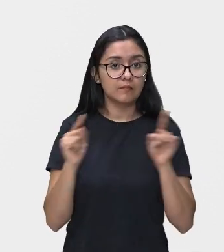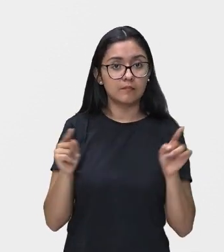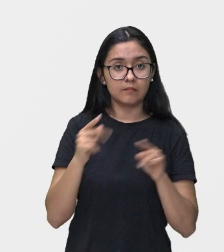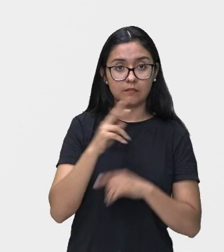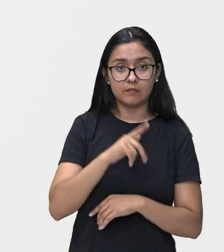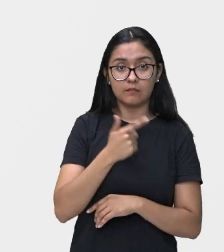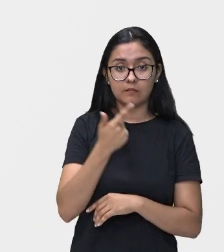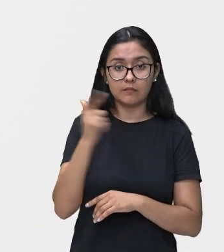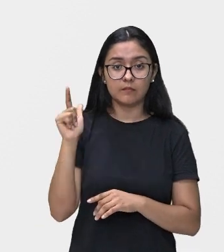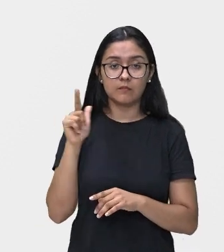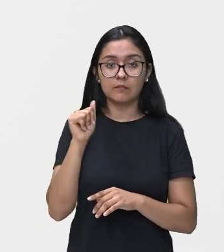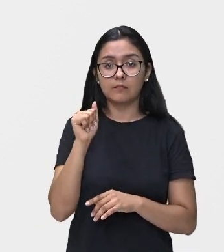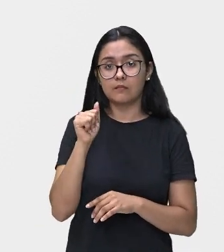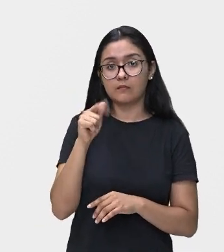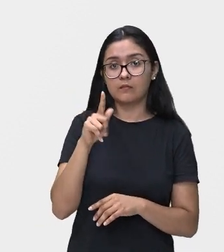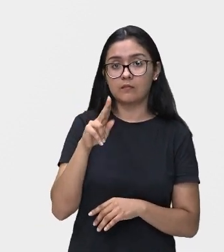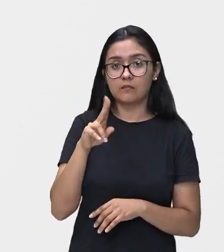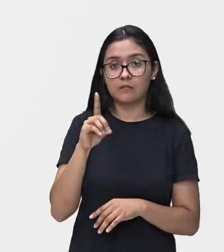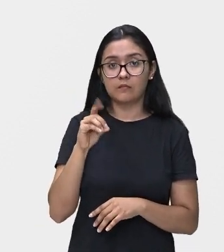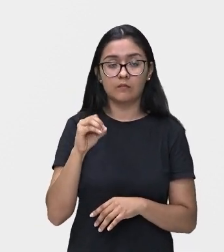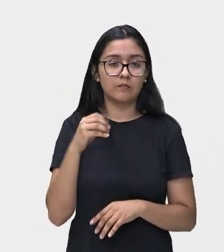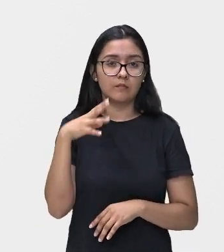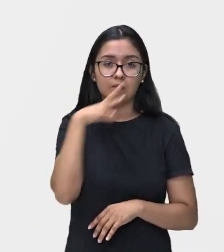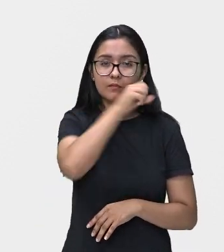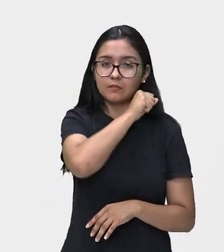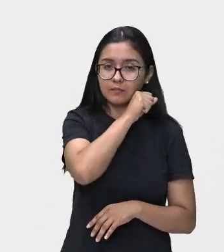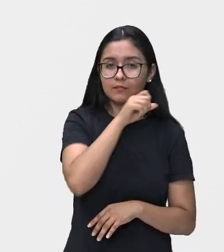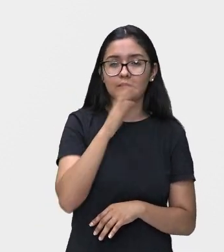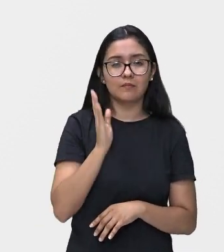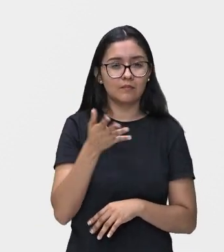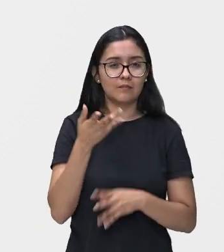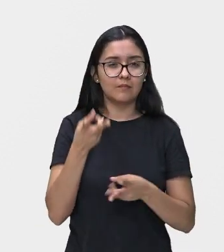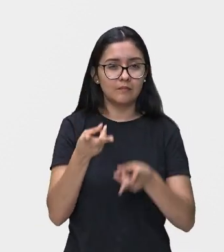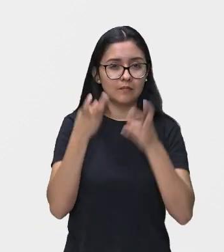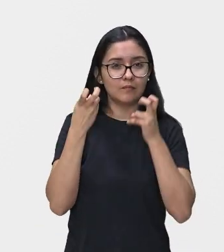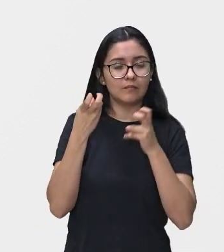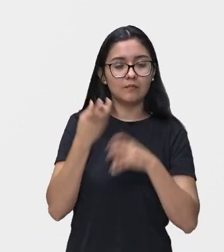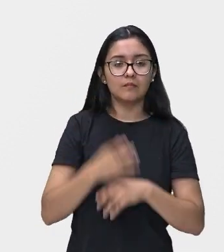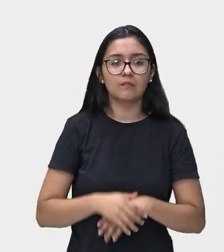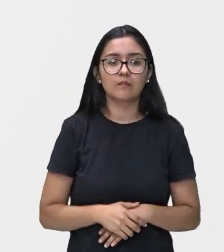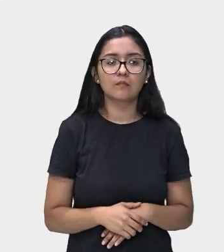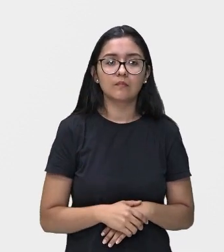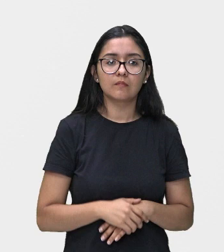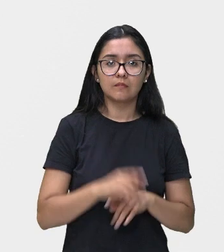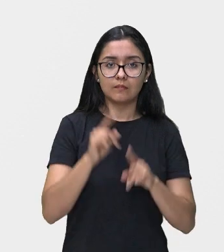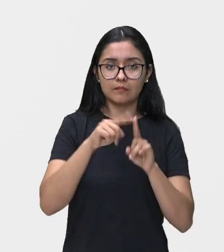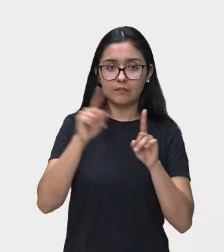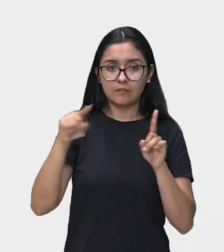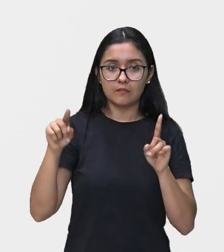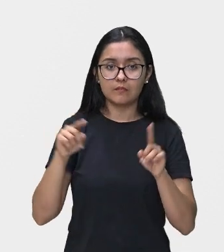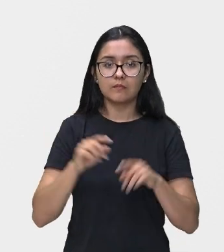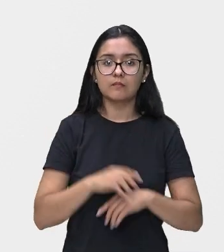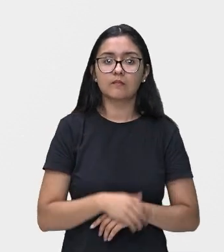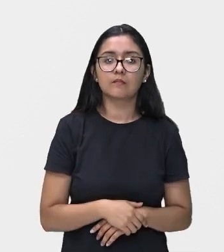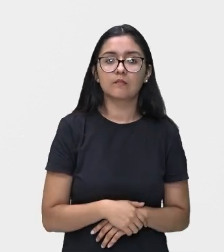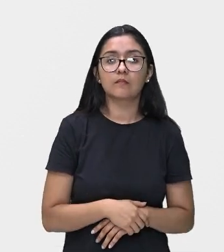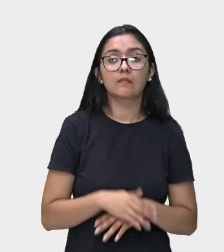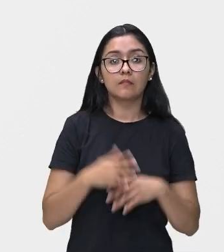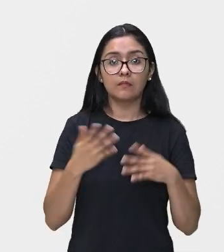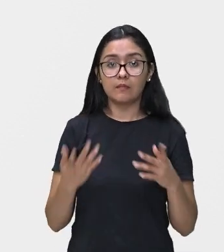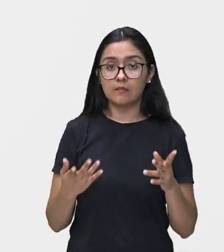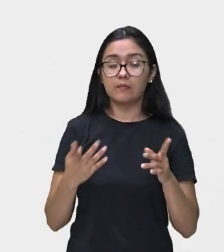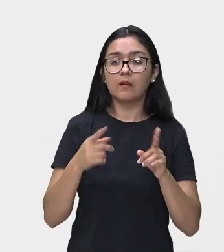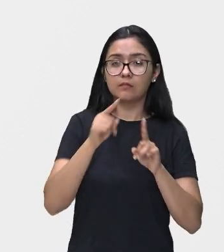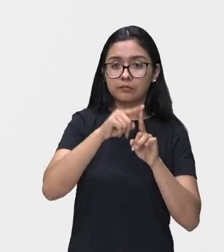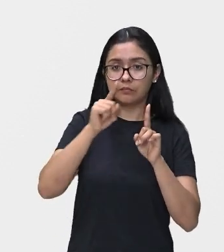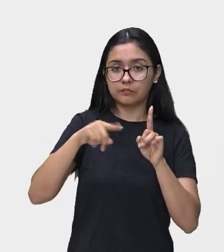agudo, já é bem rápida, como vocês já puderam observar aí no gráfico. Bem, a unidade de frequência